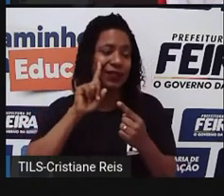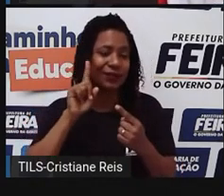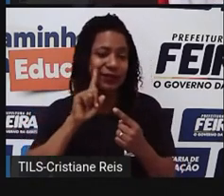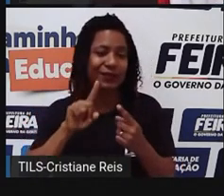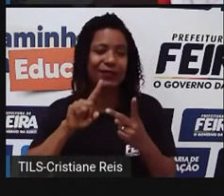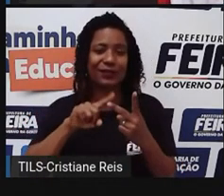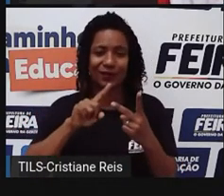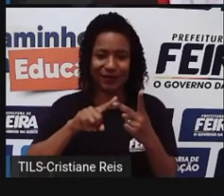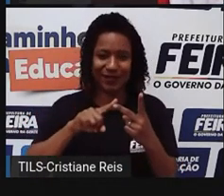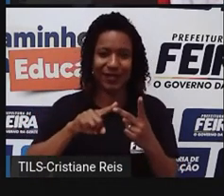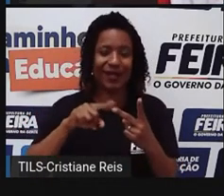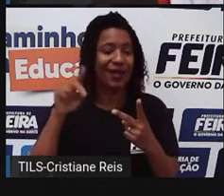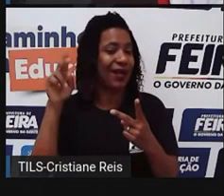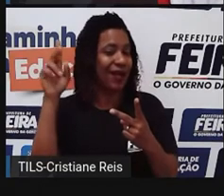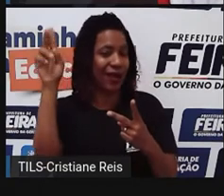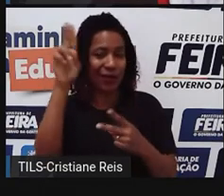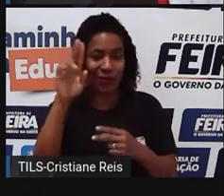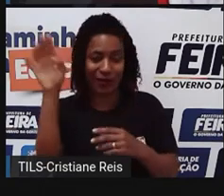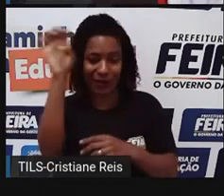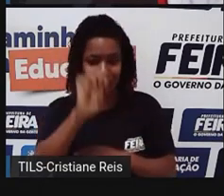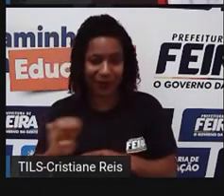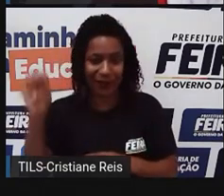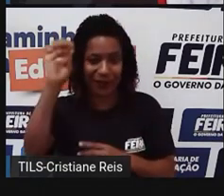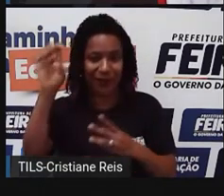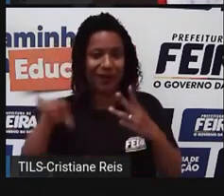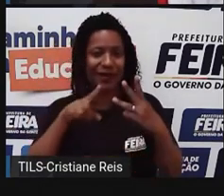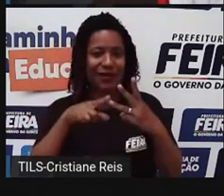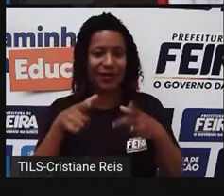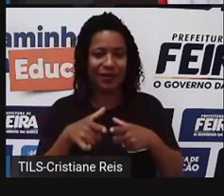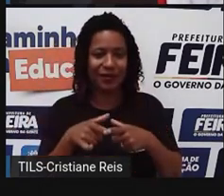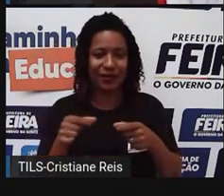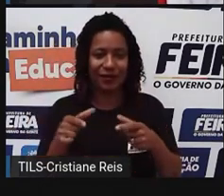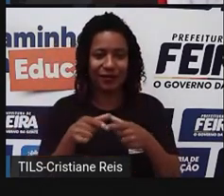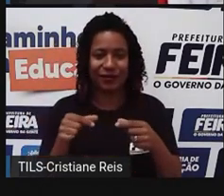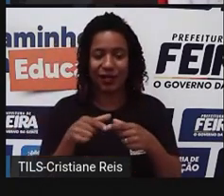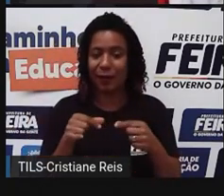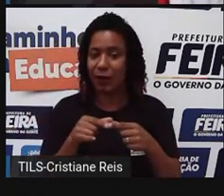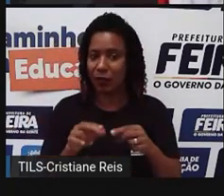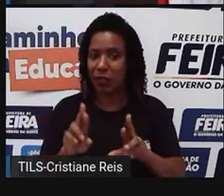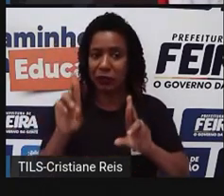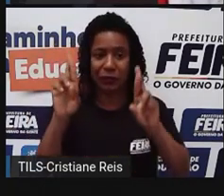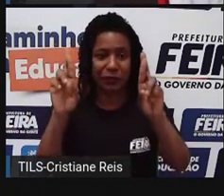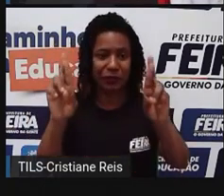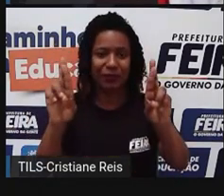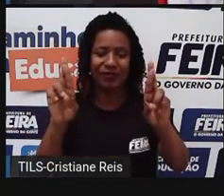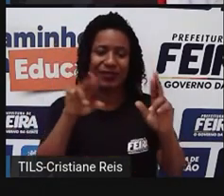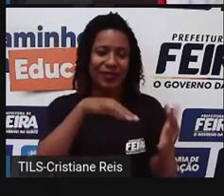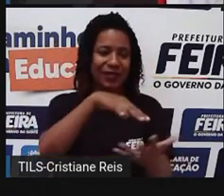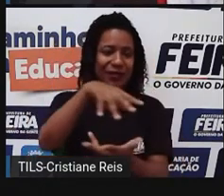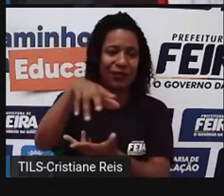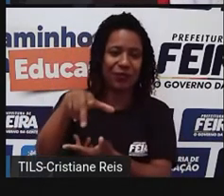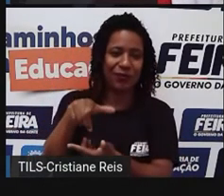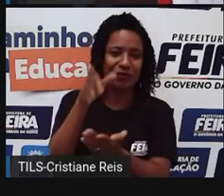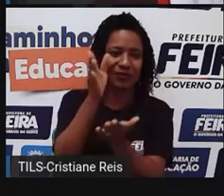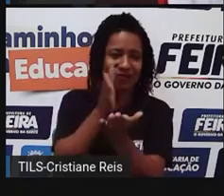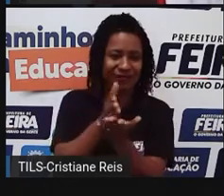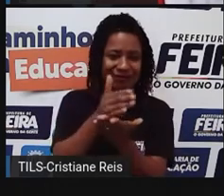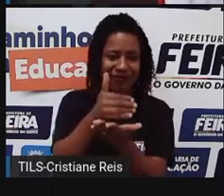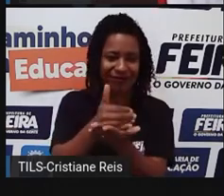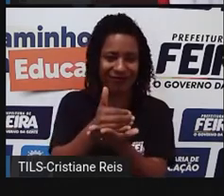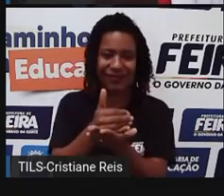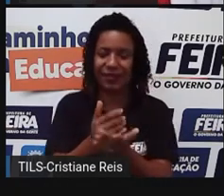e o Japão, e tinham outras zonas aí de poder, como vocês estão observando. Então, o mundo, ele já não era mais dividido, né, entre